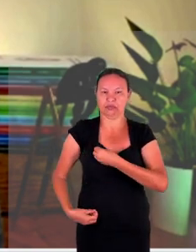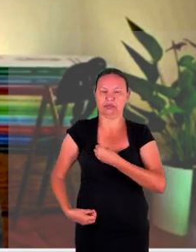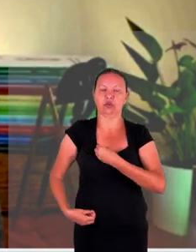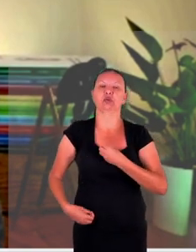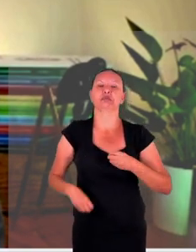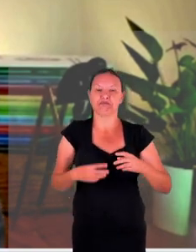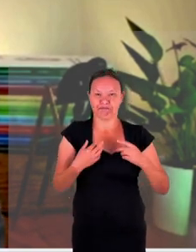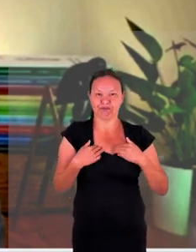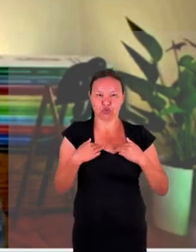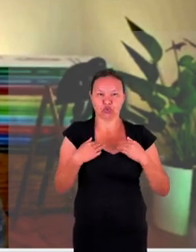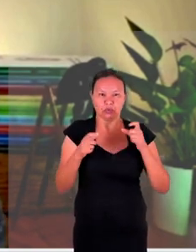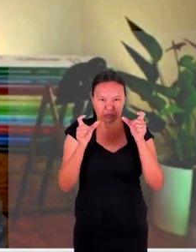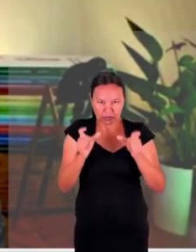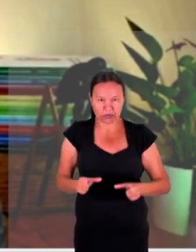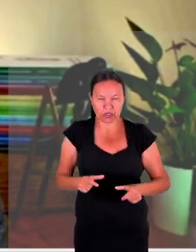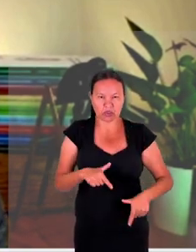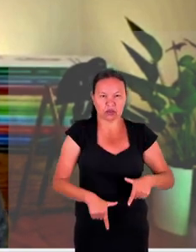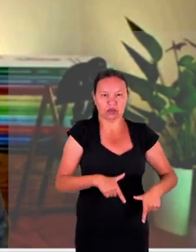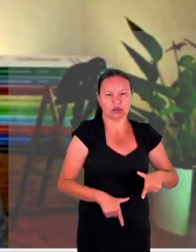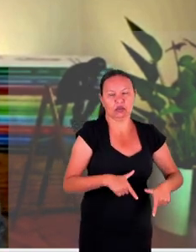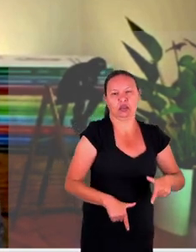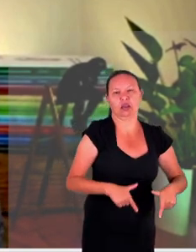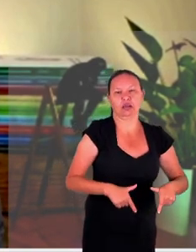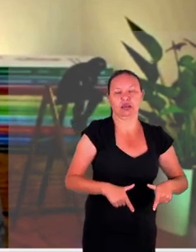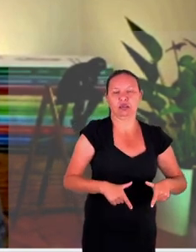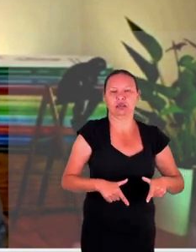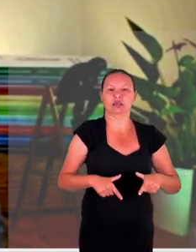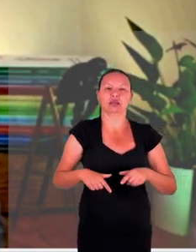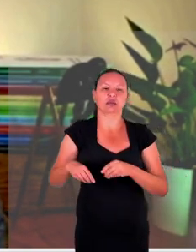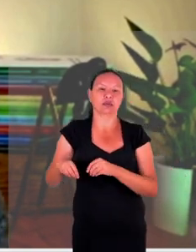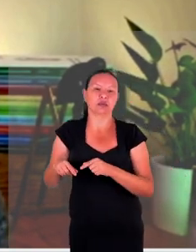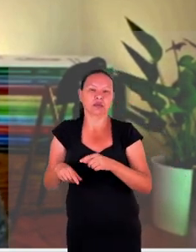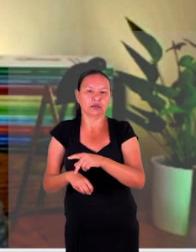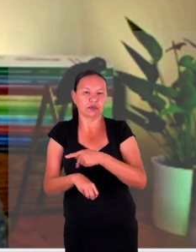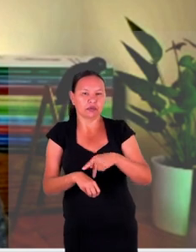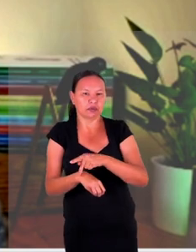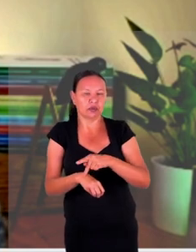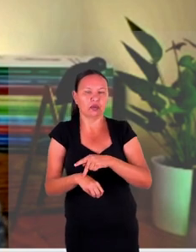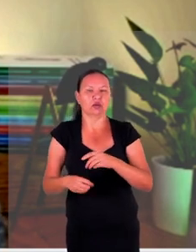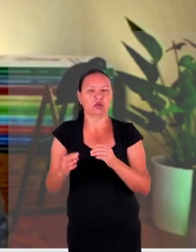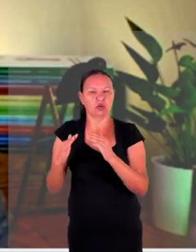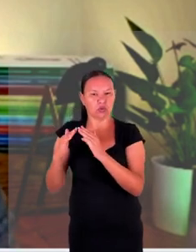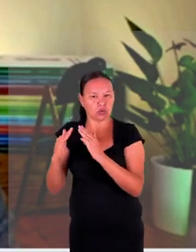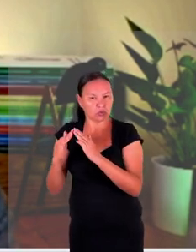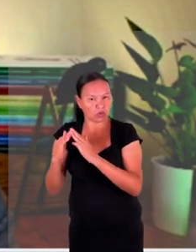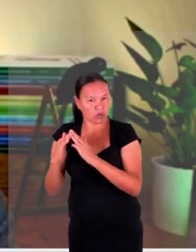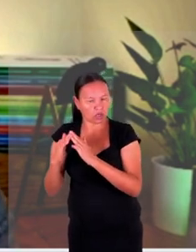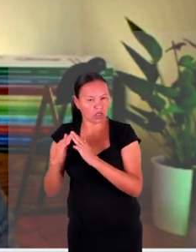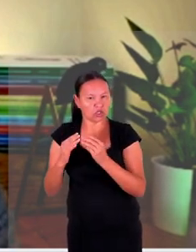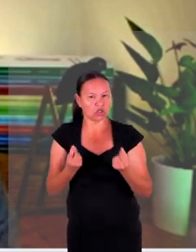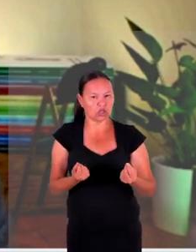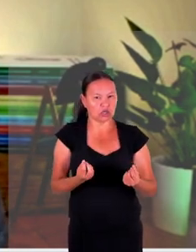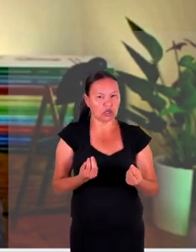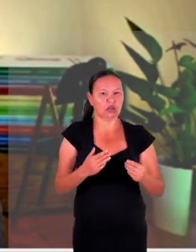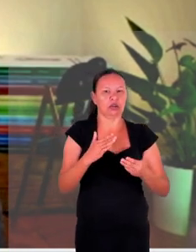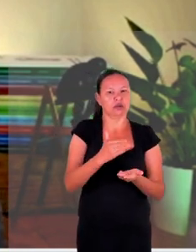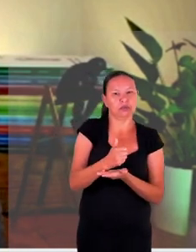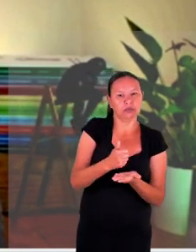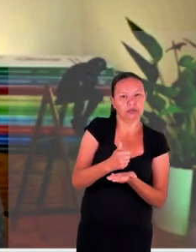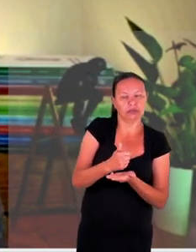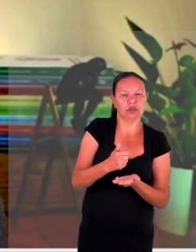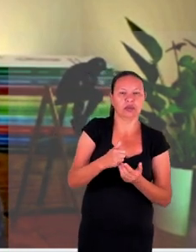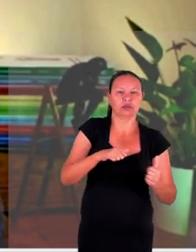conta própria portanto o serviço de acesso ao país que dá a ele uma moradia que dá a ele uma renda básica ela é